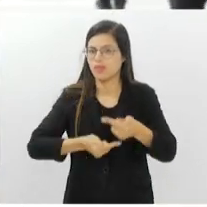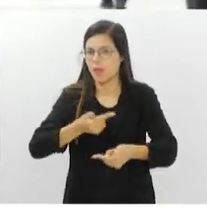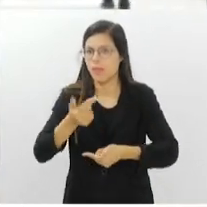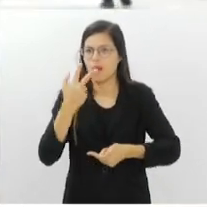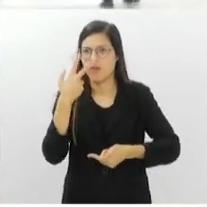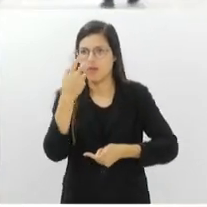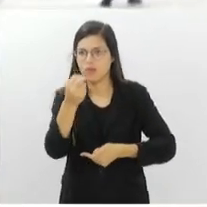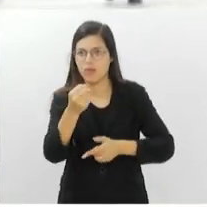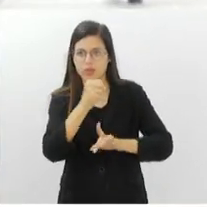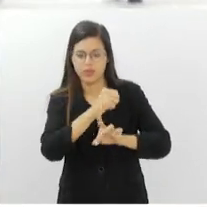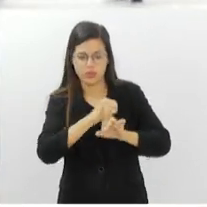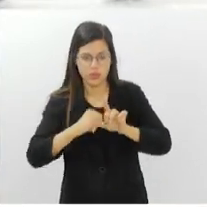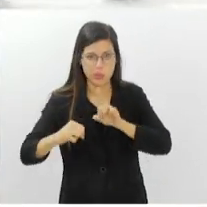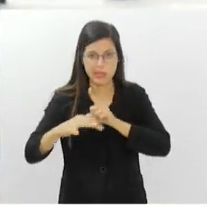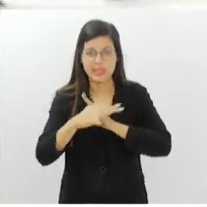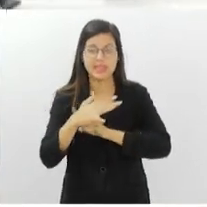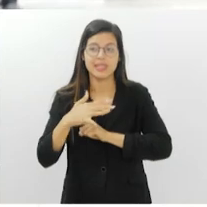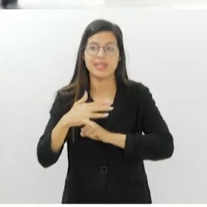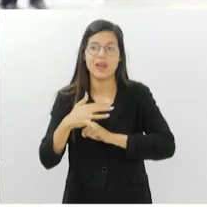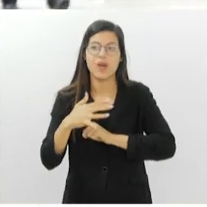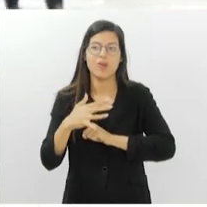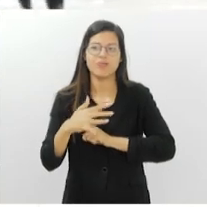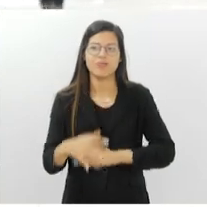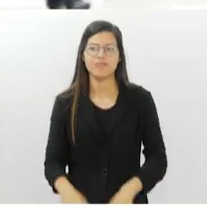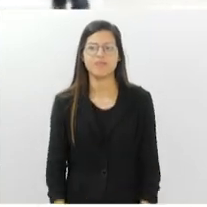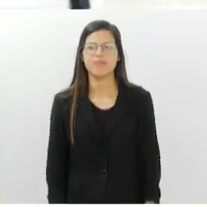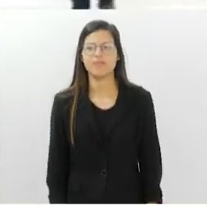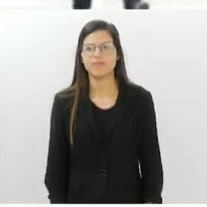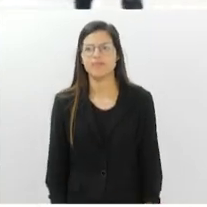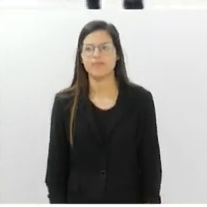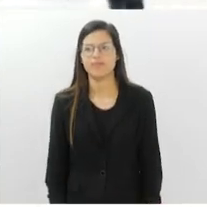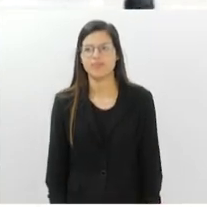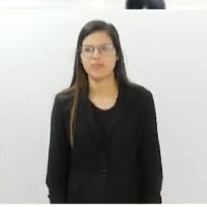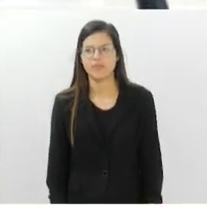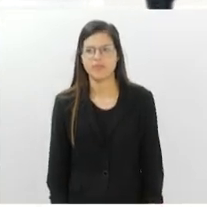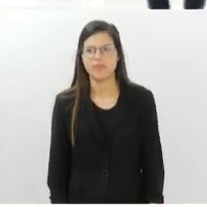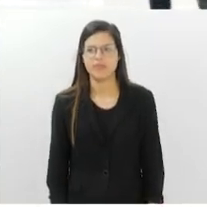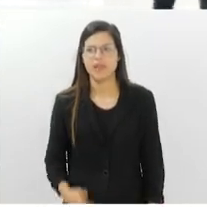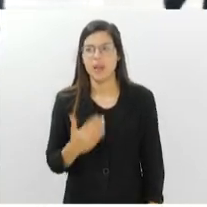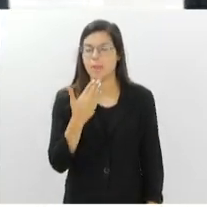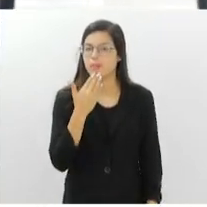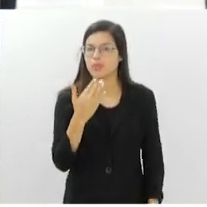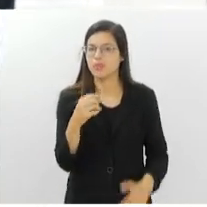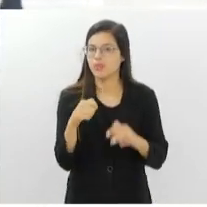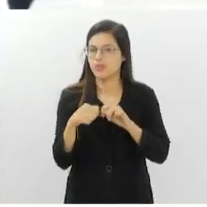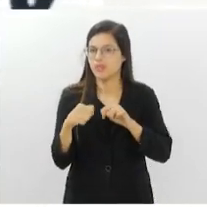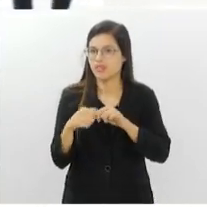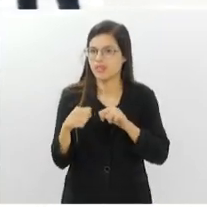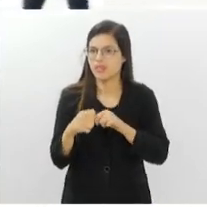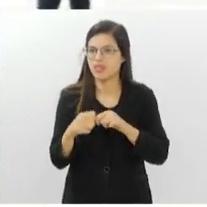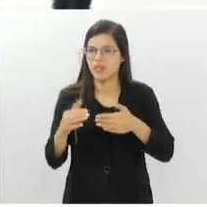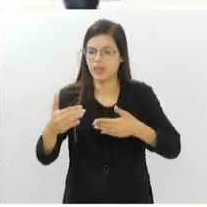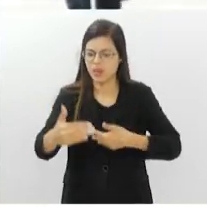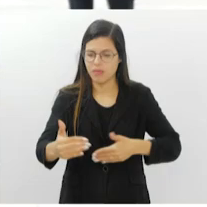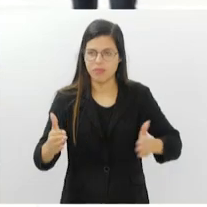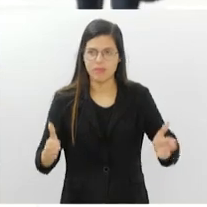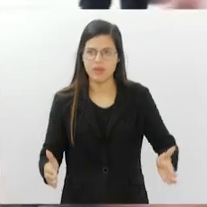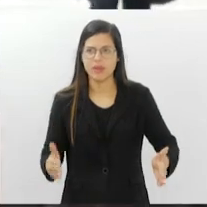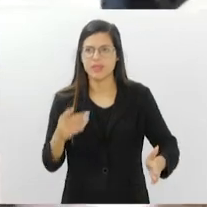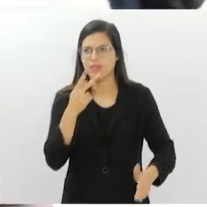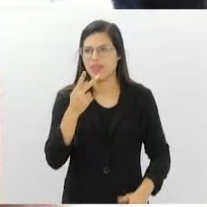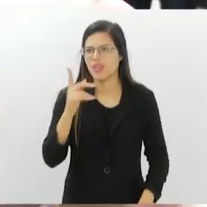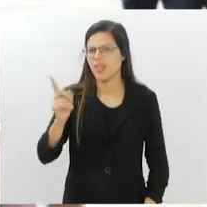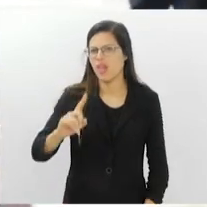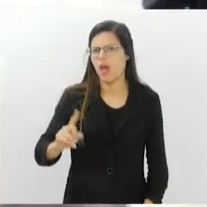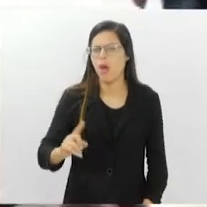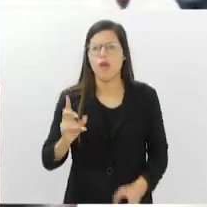social. Ainda que vendendo. Então, ela pediu para eu fazer uma caixinha. Eu falei que não. Não, não tem como. Eu